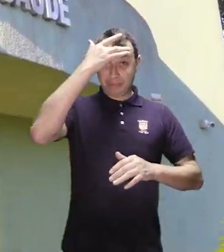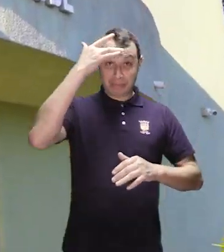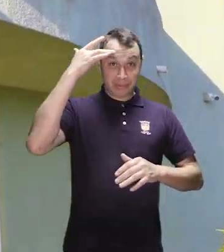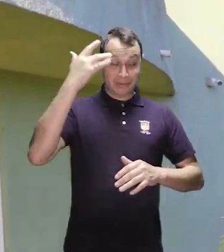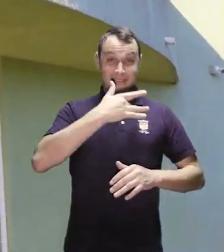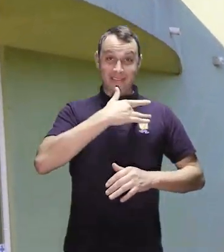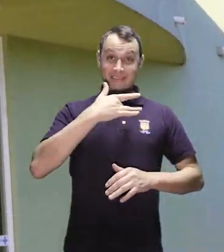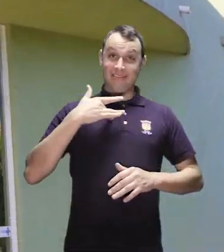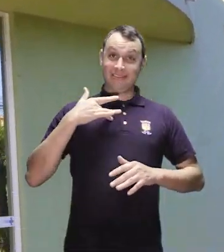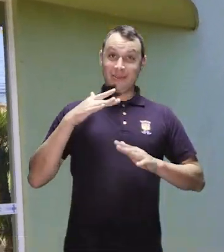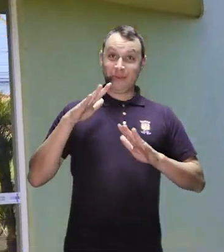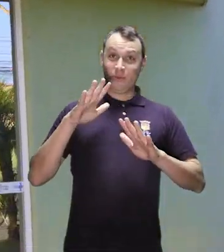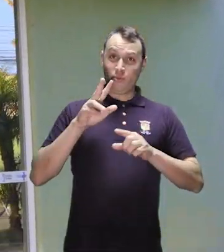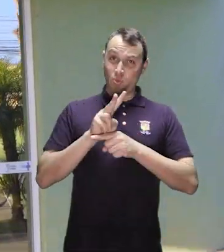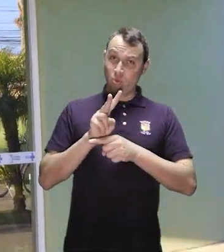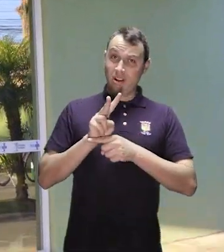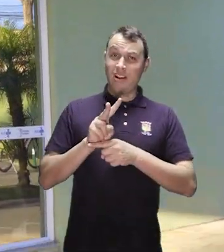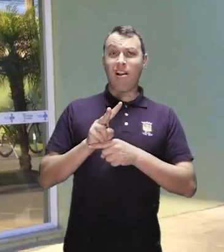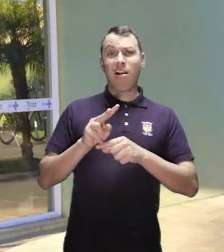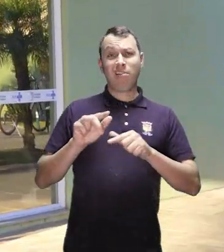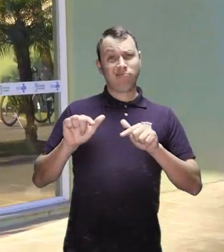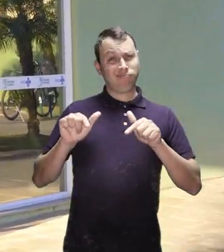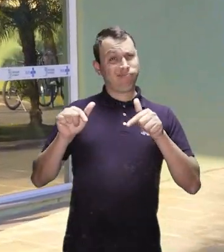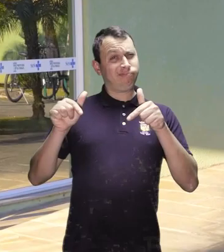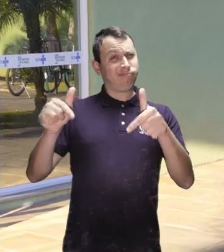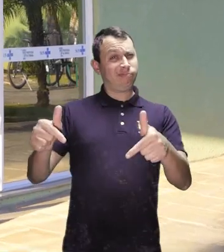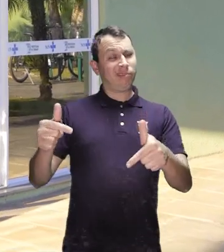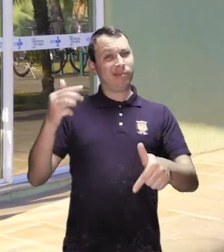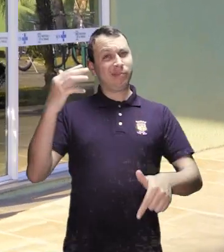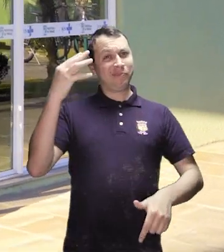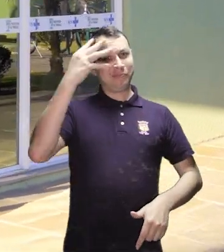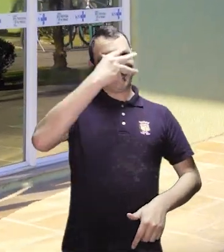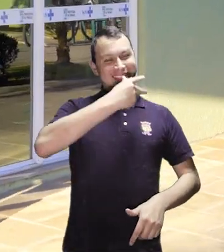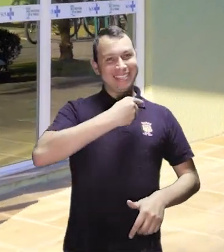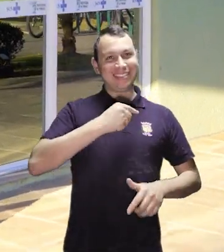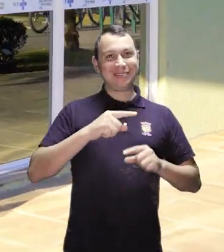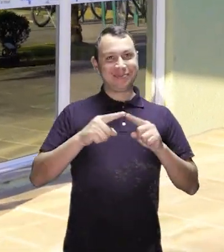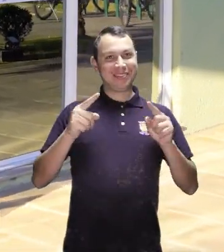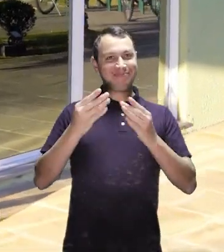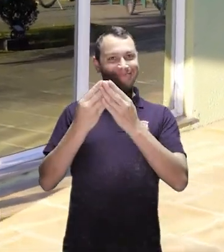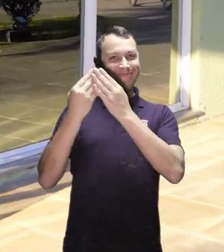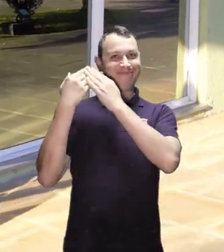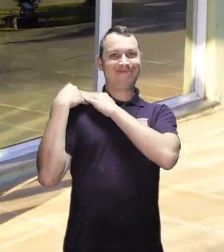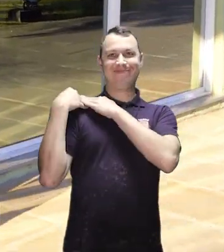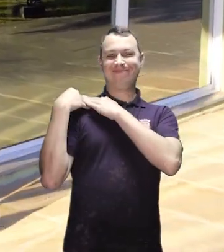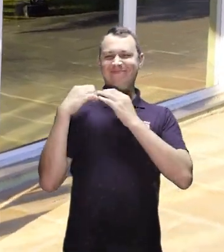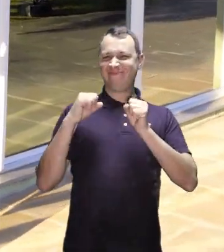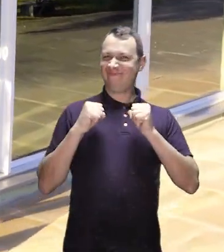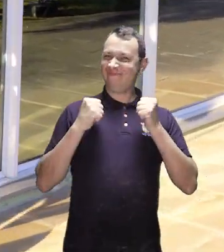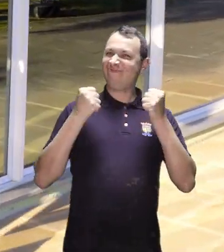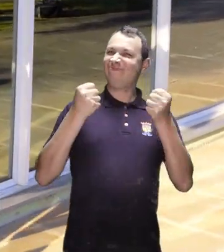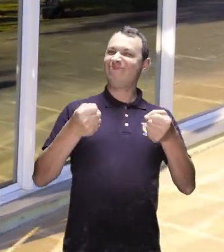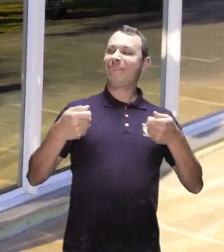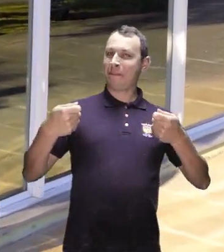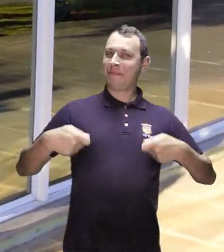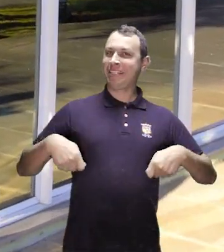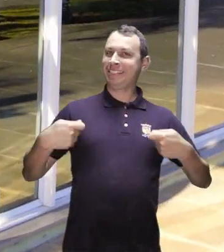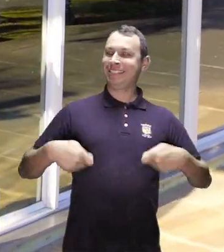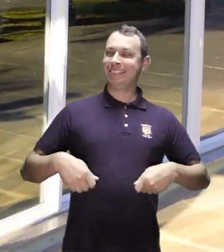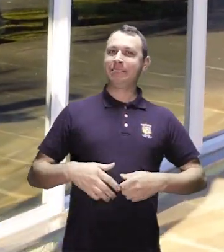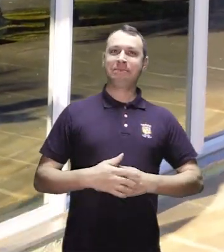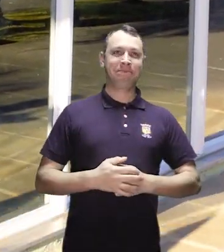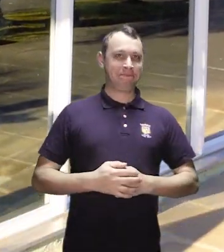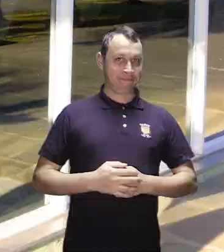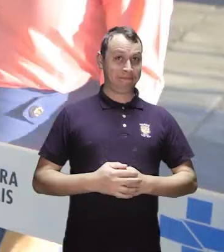Cuidar da saúde das pessoas é uma das missões mais bonitas, mas que exige muita responsabilidade e dedicação.